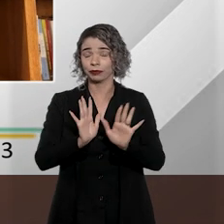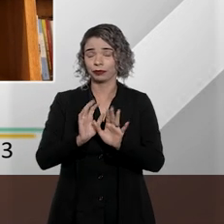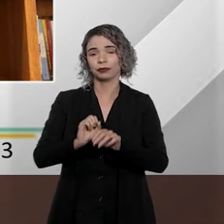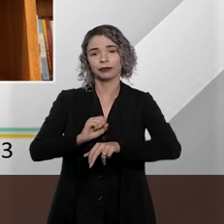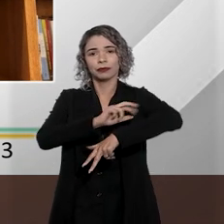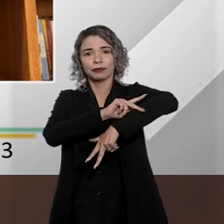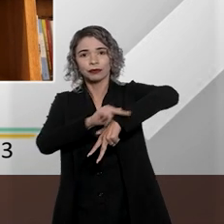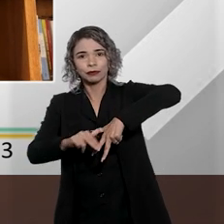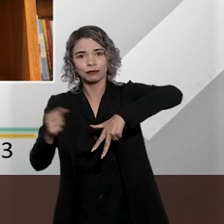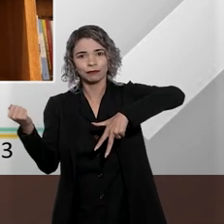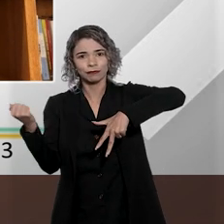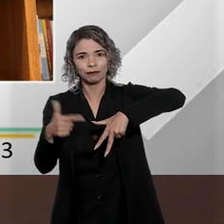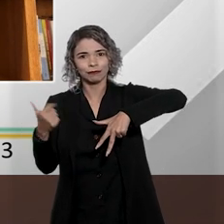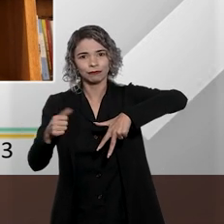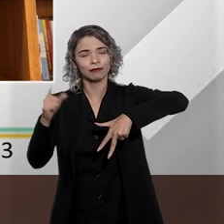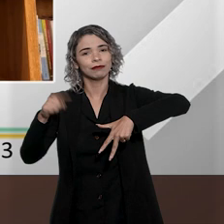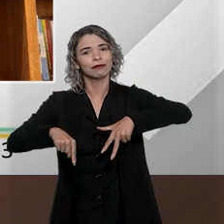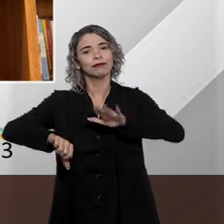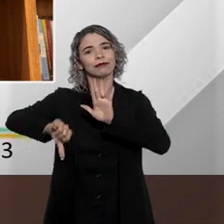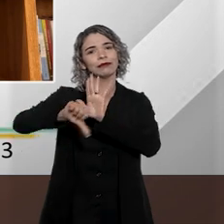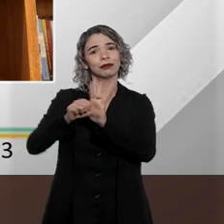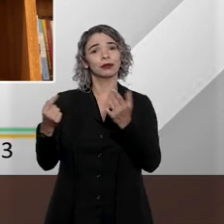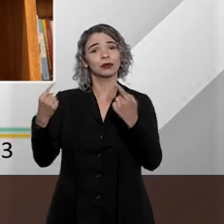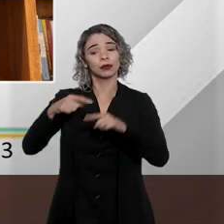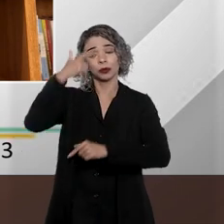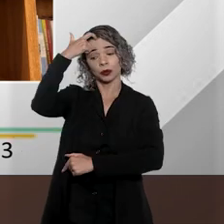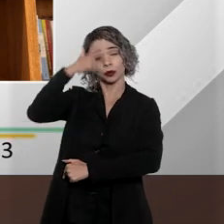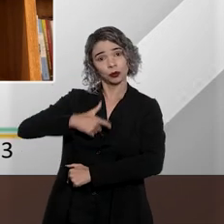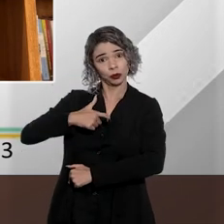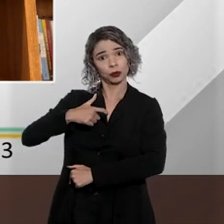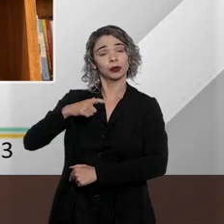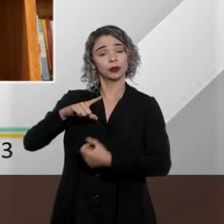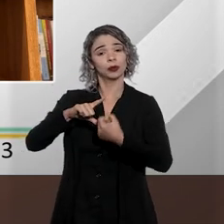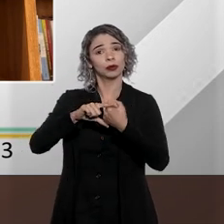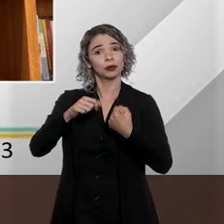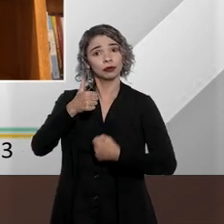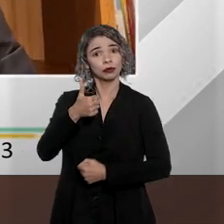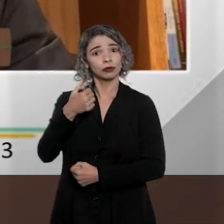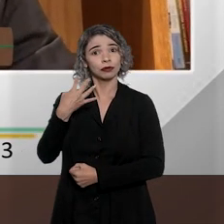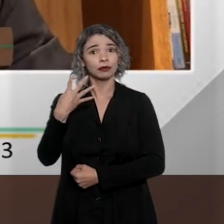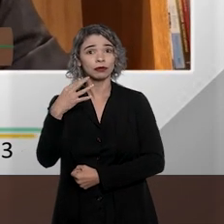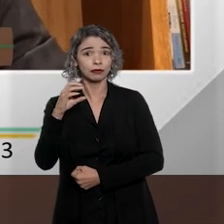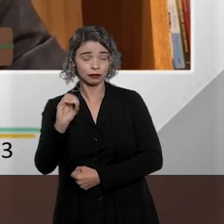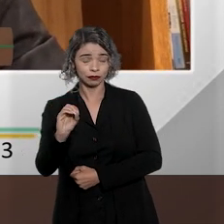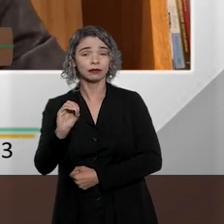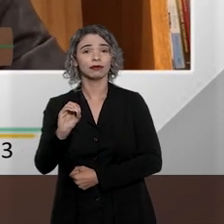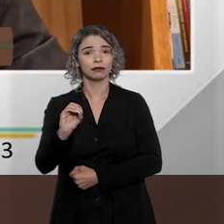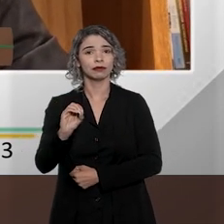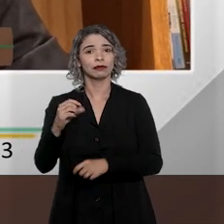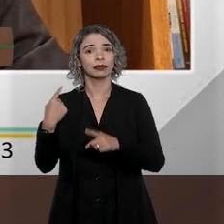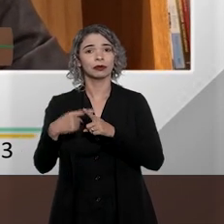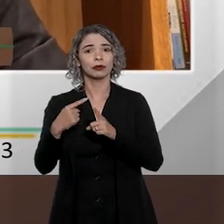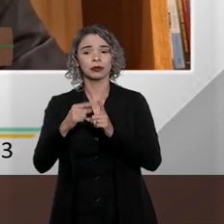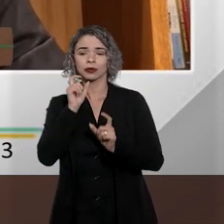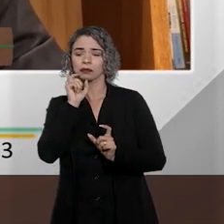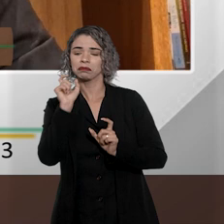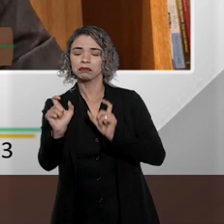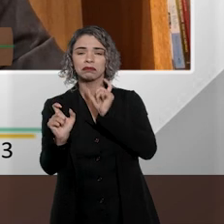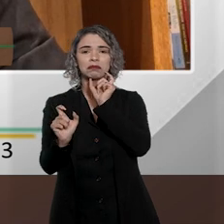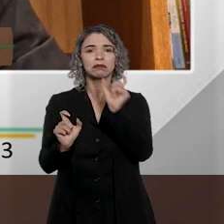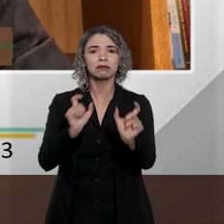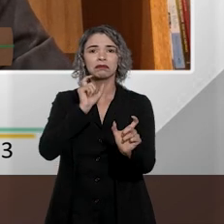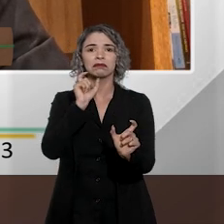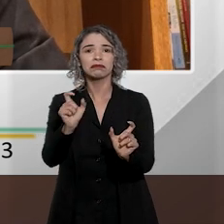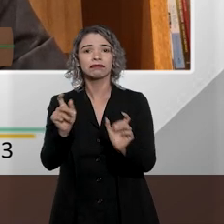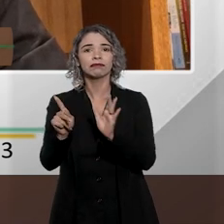é um crime contra a honra, prevista lá no Código Penal, no artigo 140. Pela literalidade do artigo, injuriar seria ofender